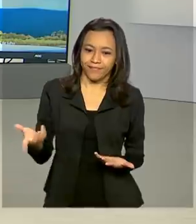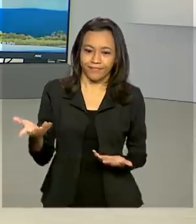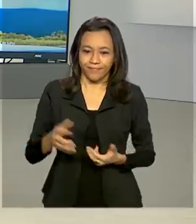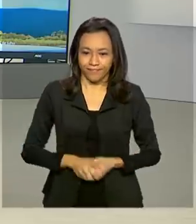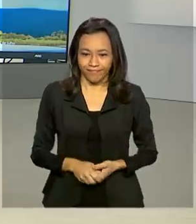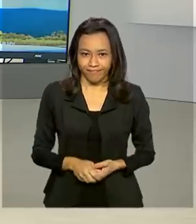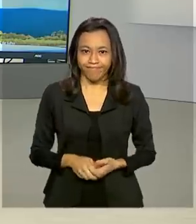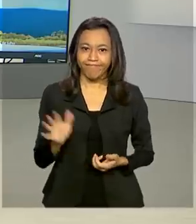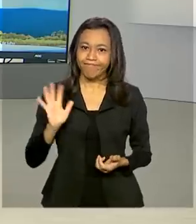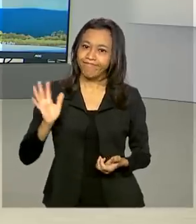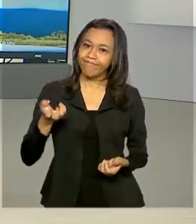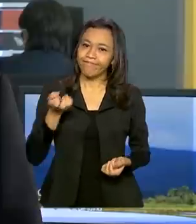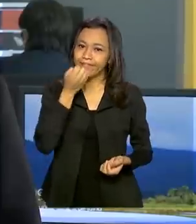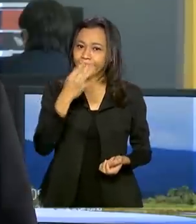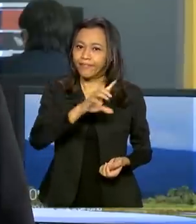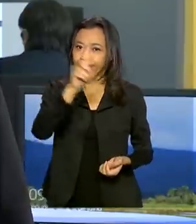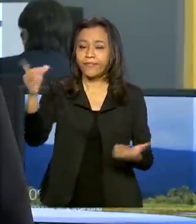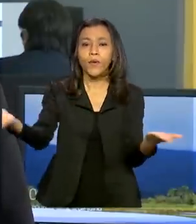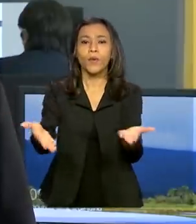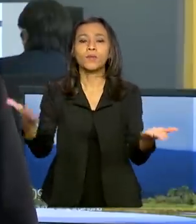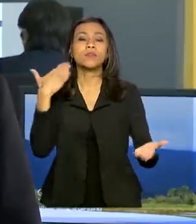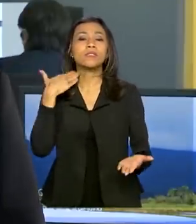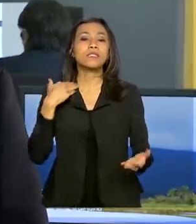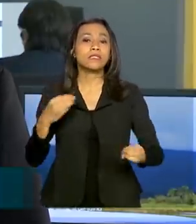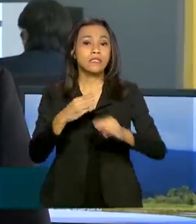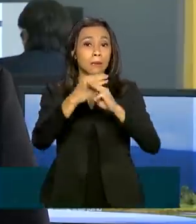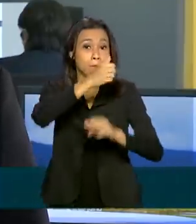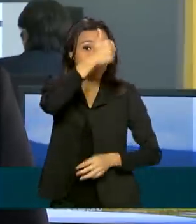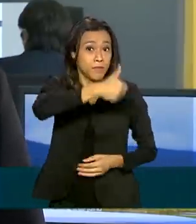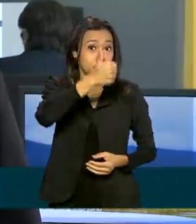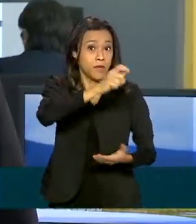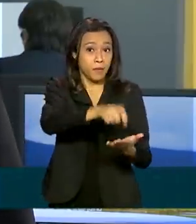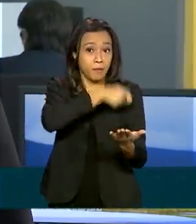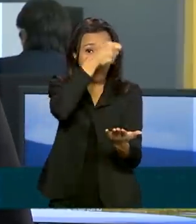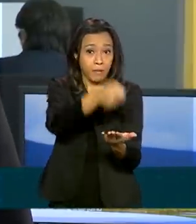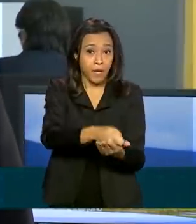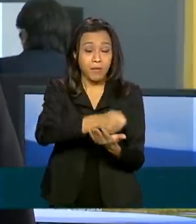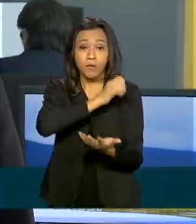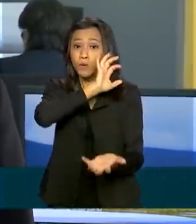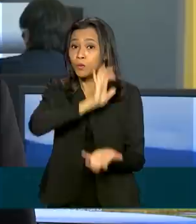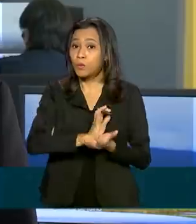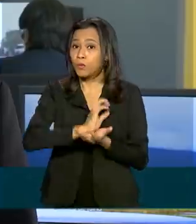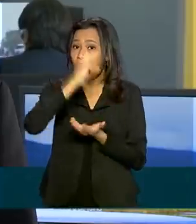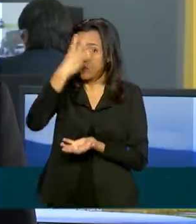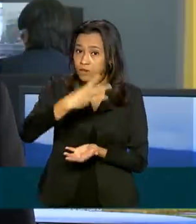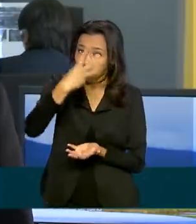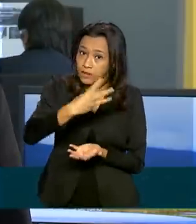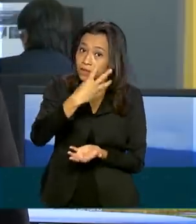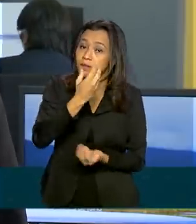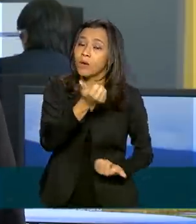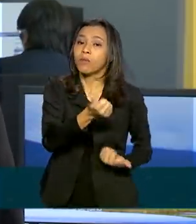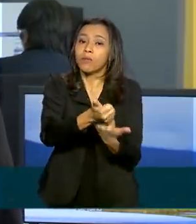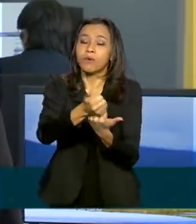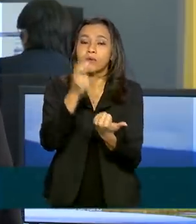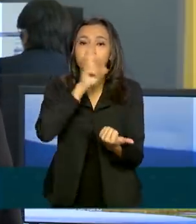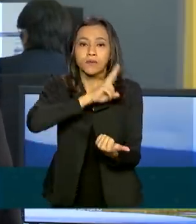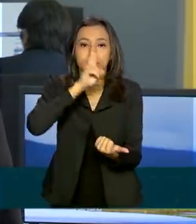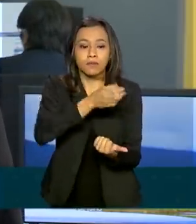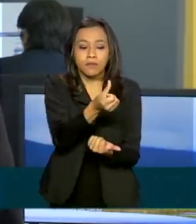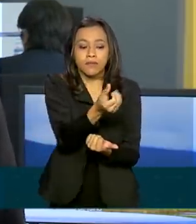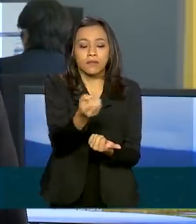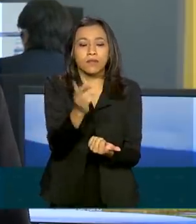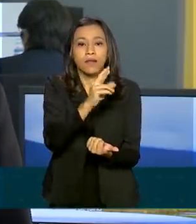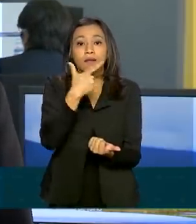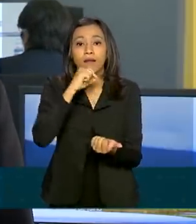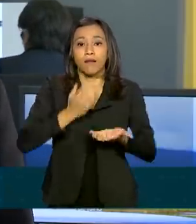Olá, Renata. Bom dia. Hoje a Caixa vai depositar a primeira parcela da terceira fase do auxílio emergencial de R 600,00 para